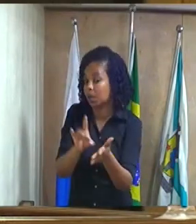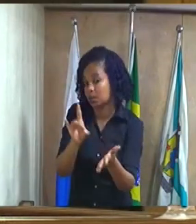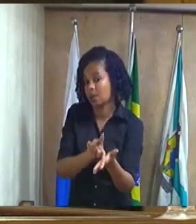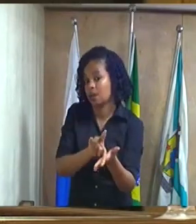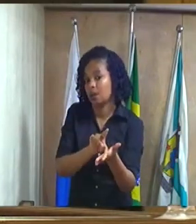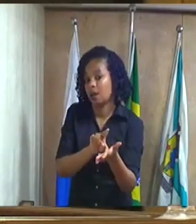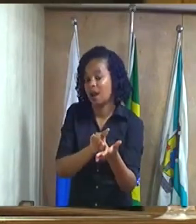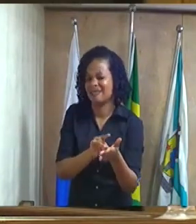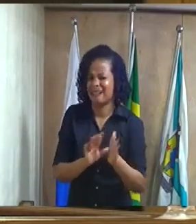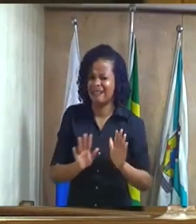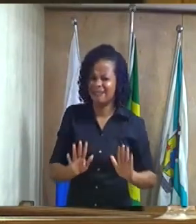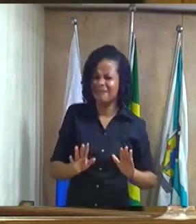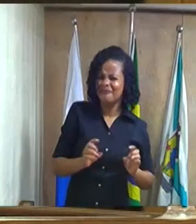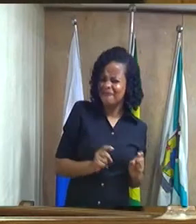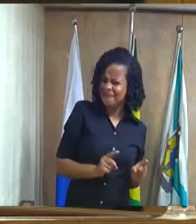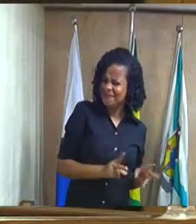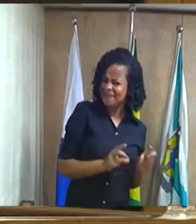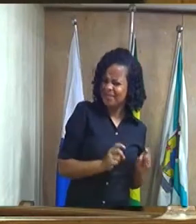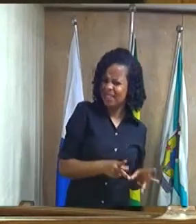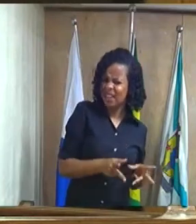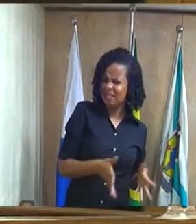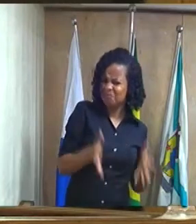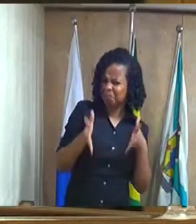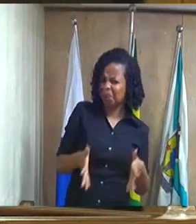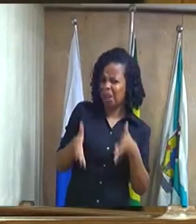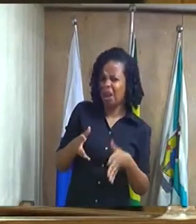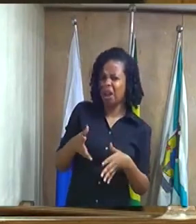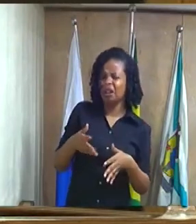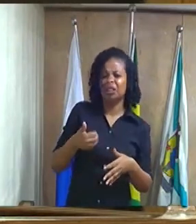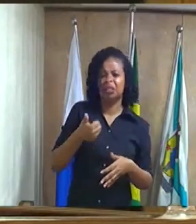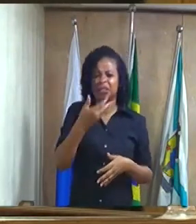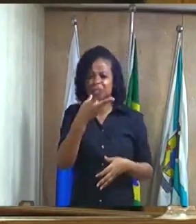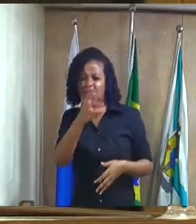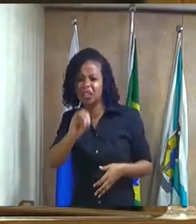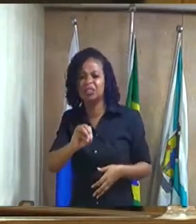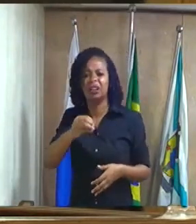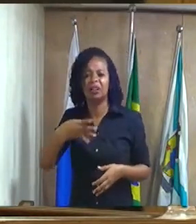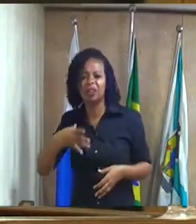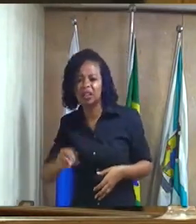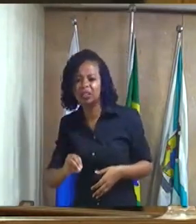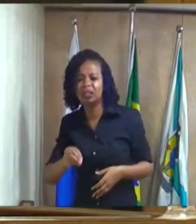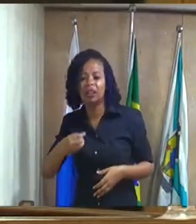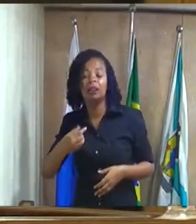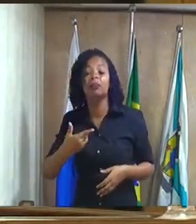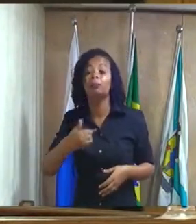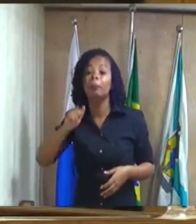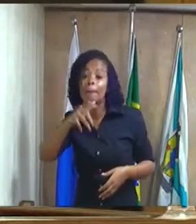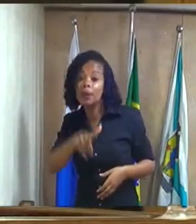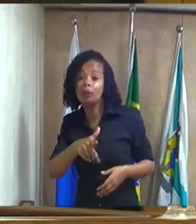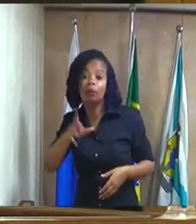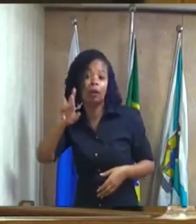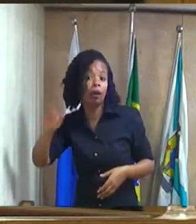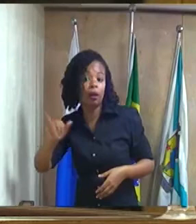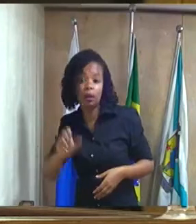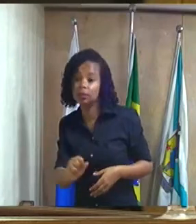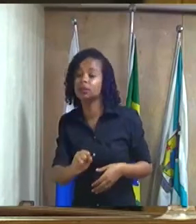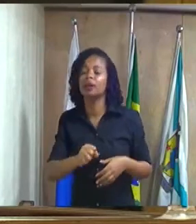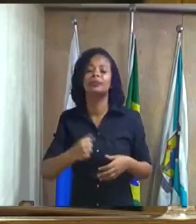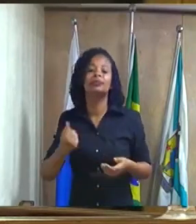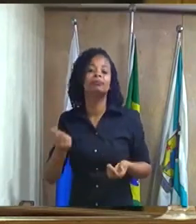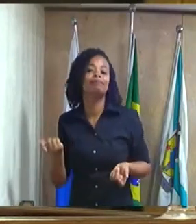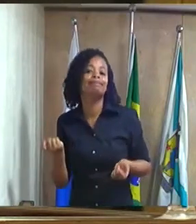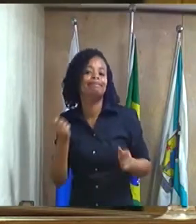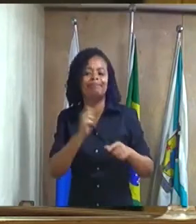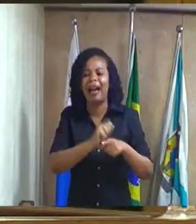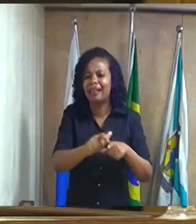agora vender apartamento como foi vendido lá 30, 40, 15, 20 mil reais para as pessoas que precisam que pegou apartamento lá para alugar para outras